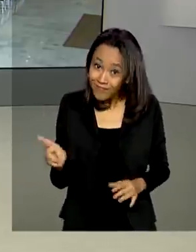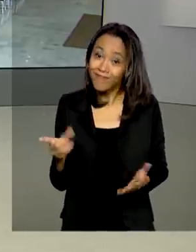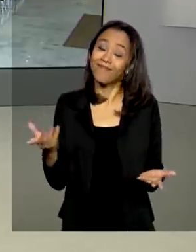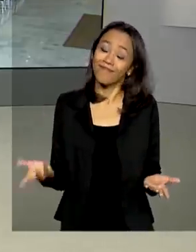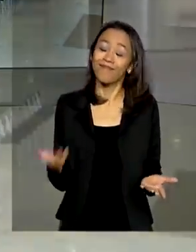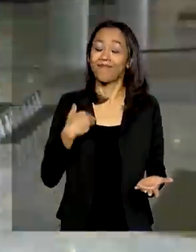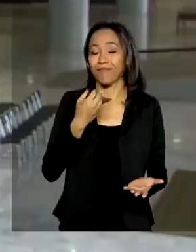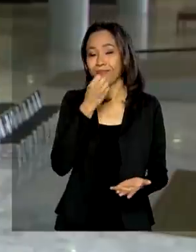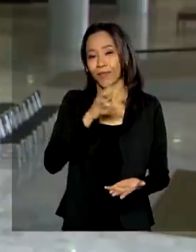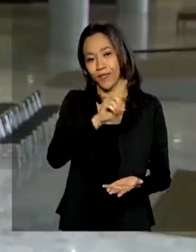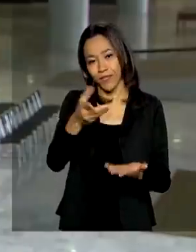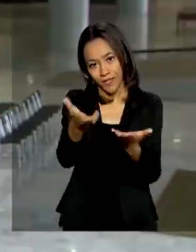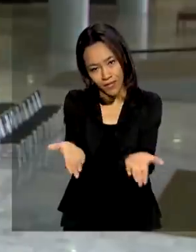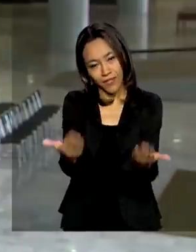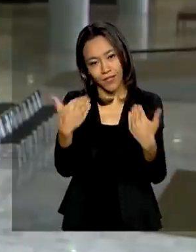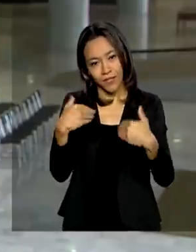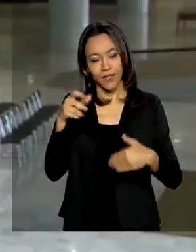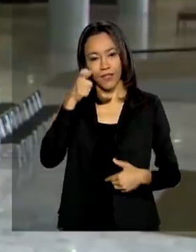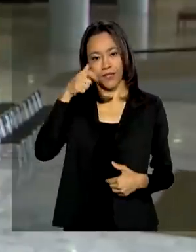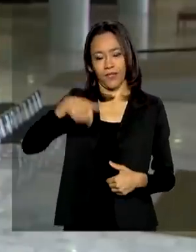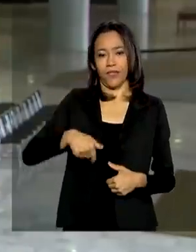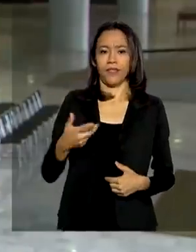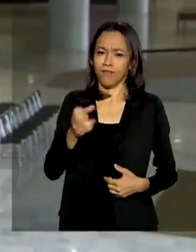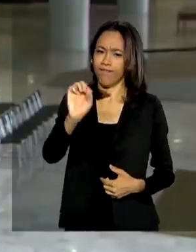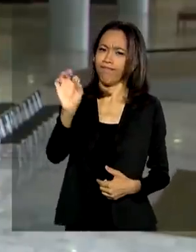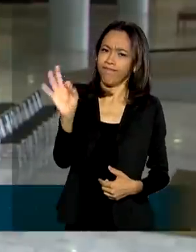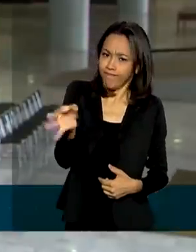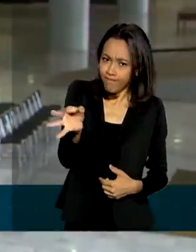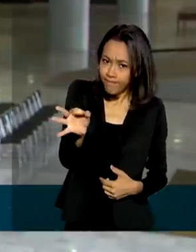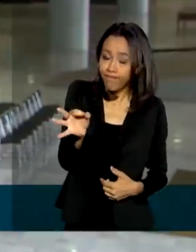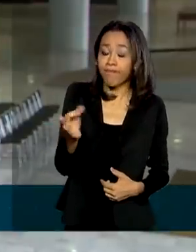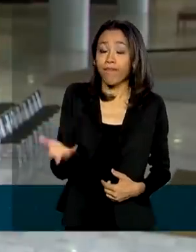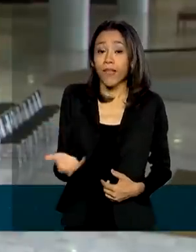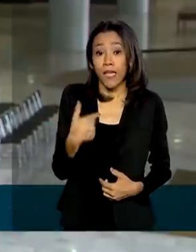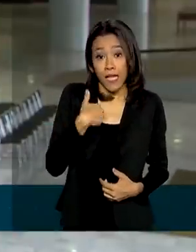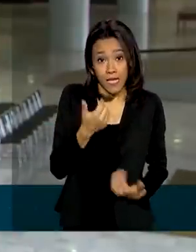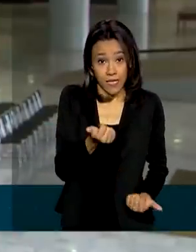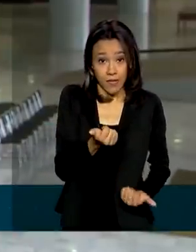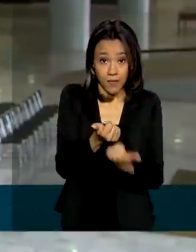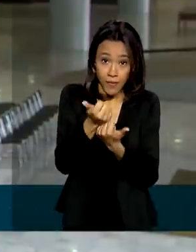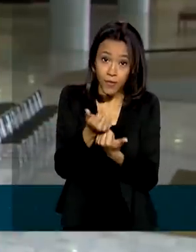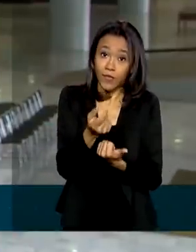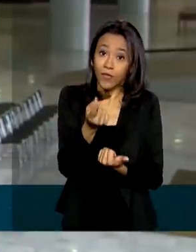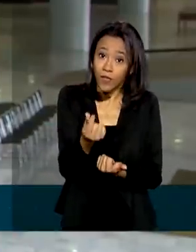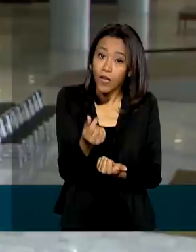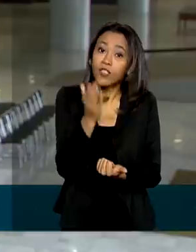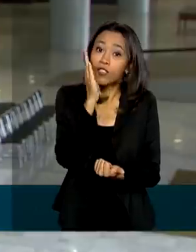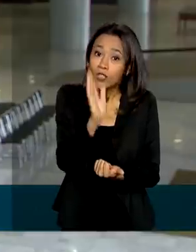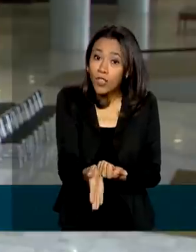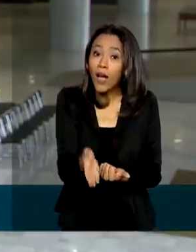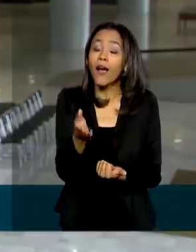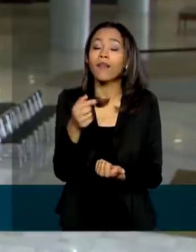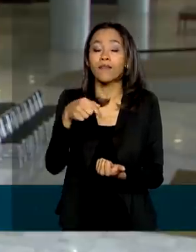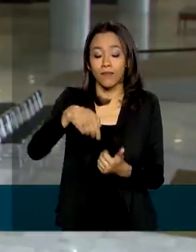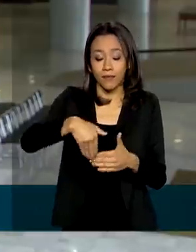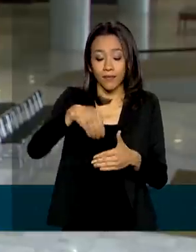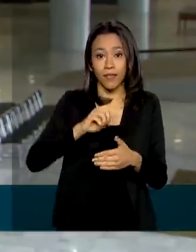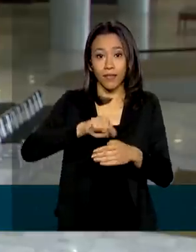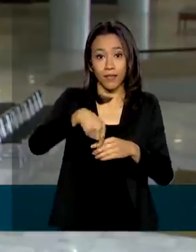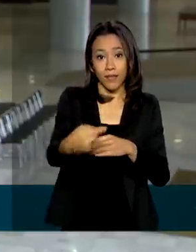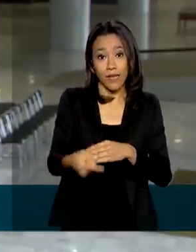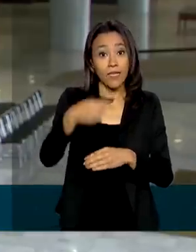Bom dia para você que acompanha a TV Brasil. É isso mesmo e o benefício já vai estar disponível neste sábado.